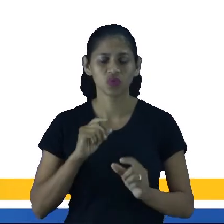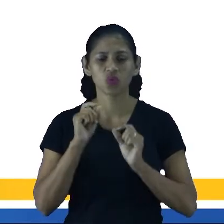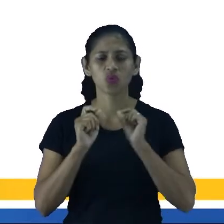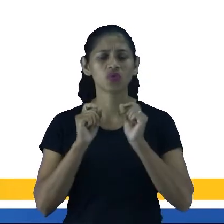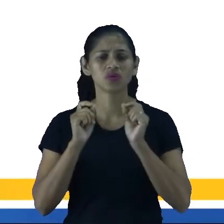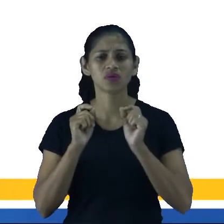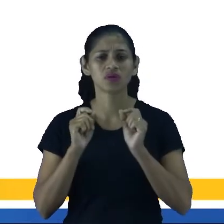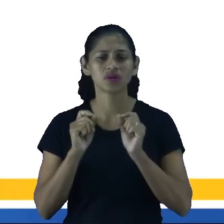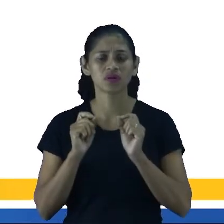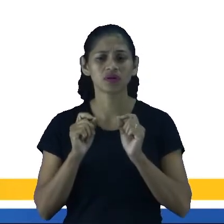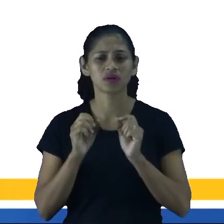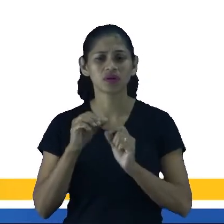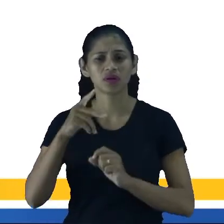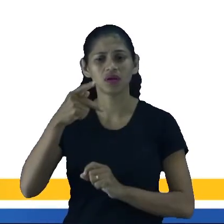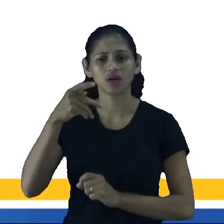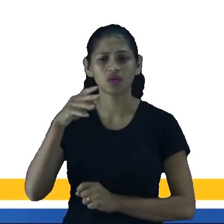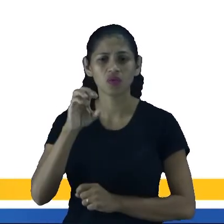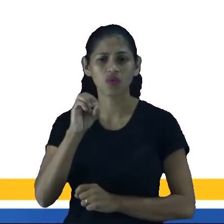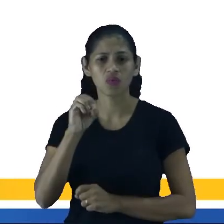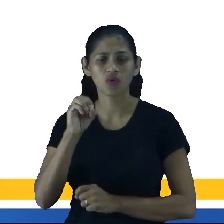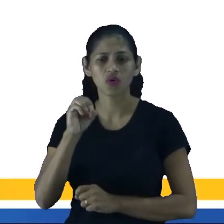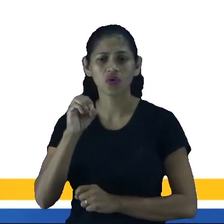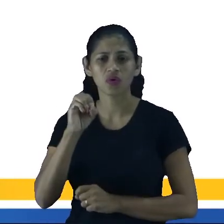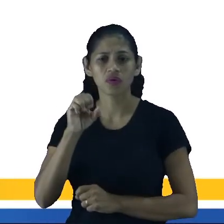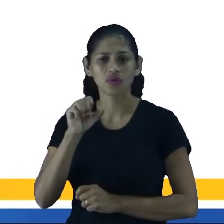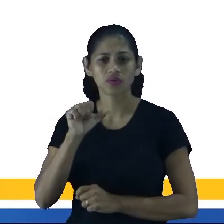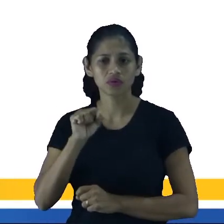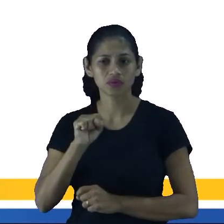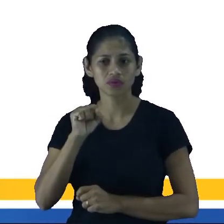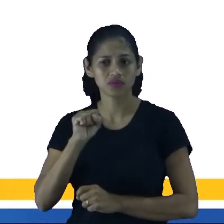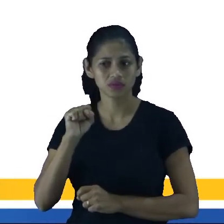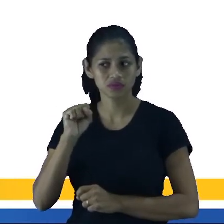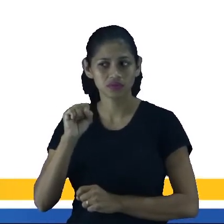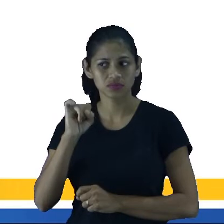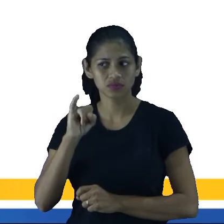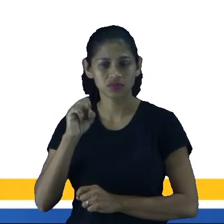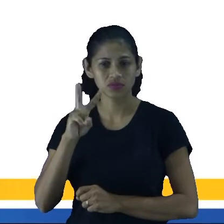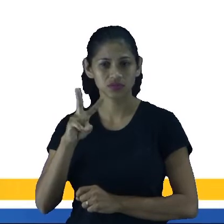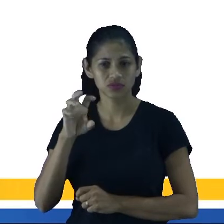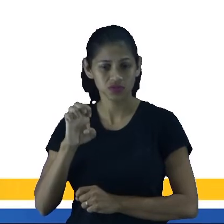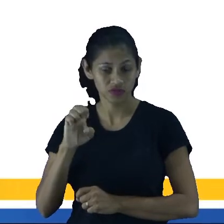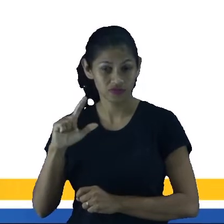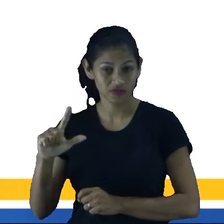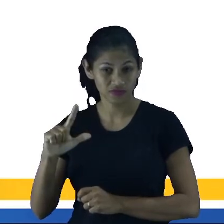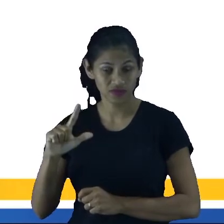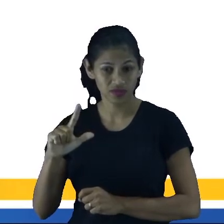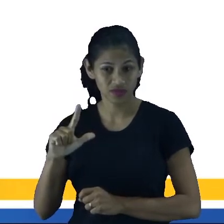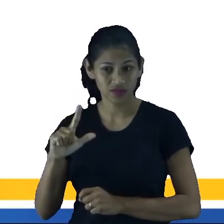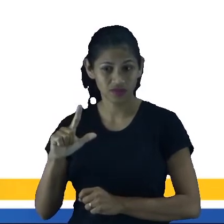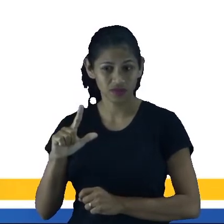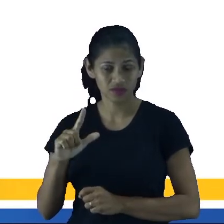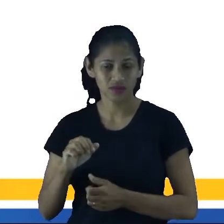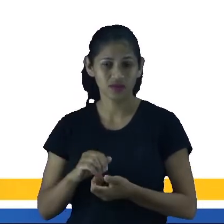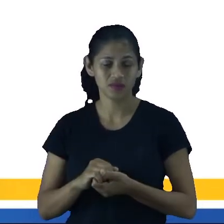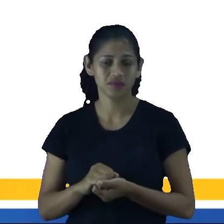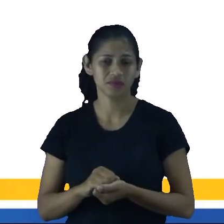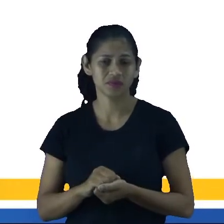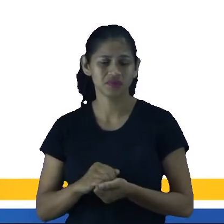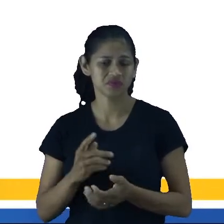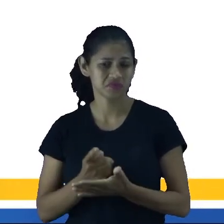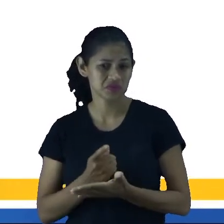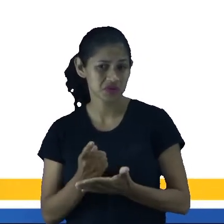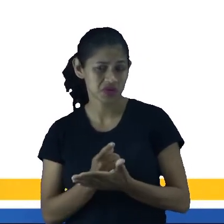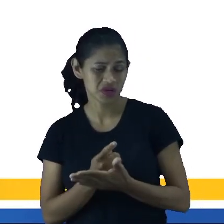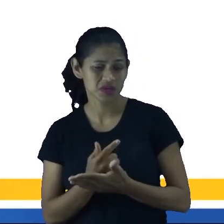possível, né? Esse possível é né? Ele é equivocado, certo? quê? Se puede ou puedo,